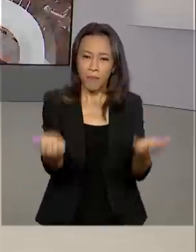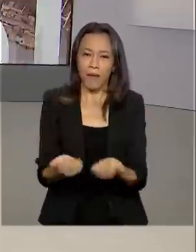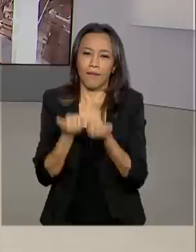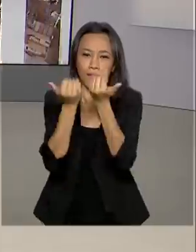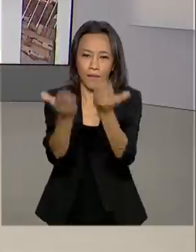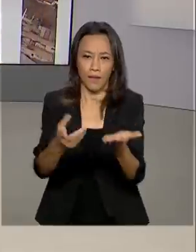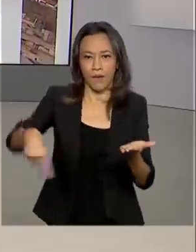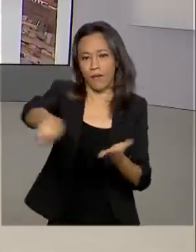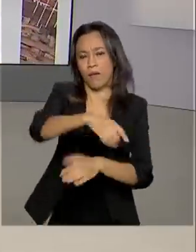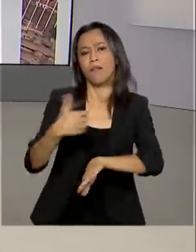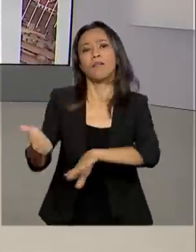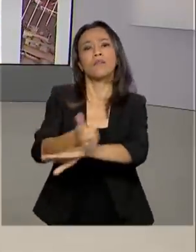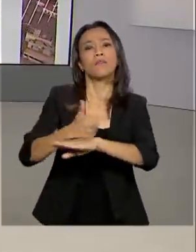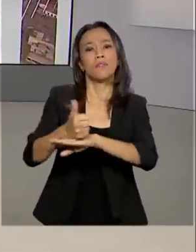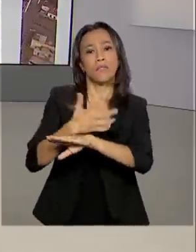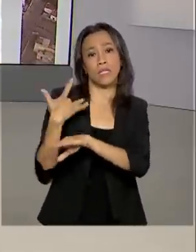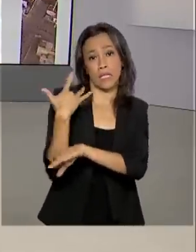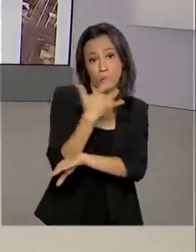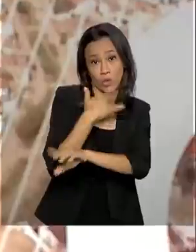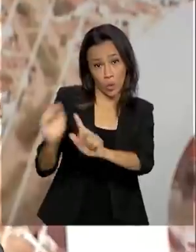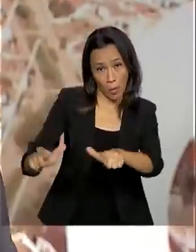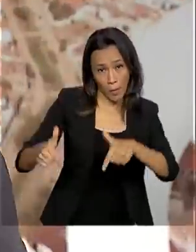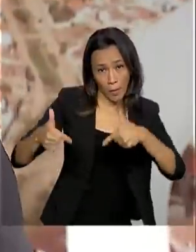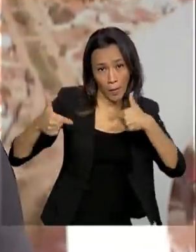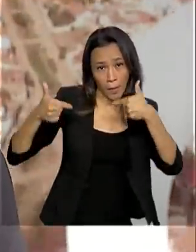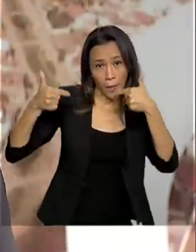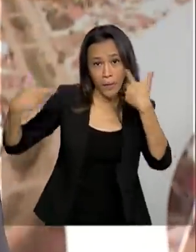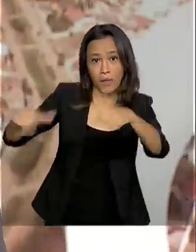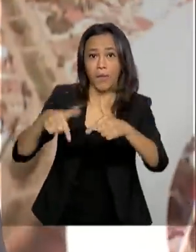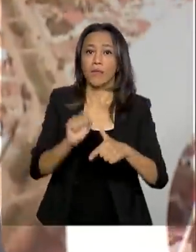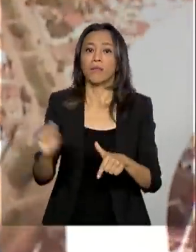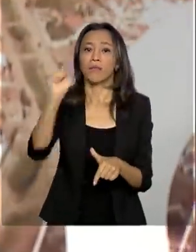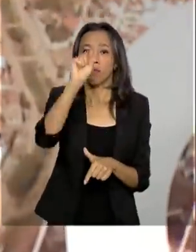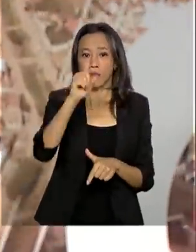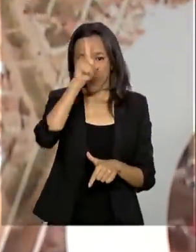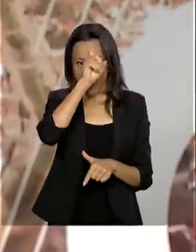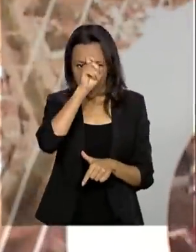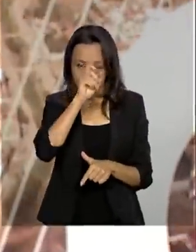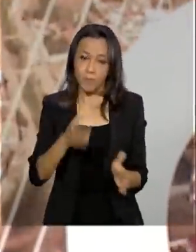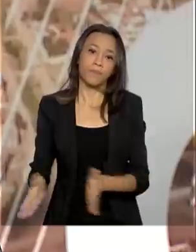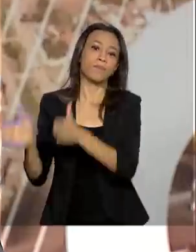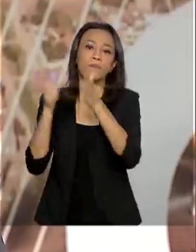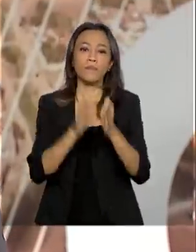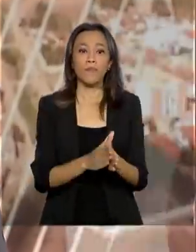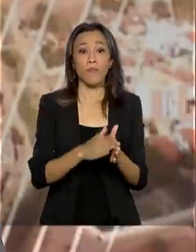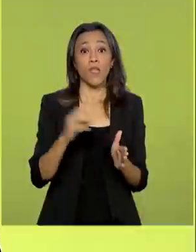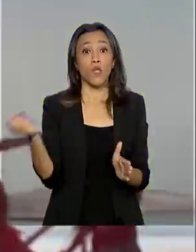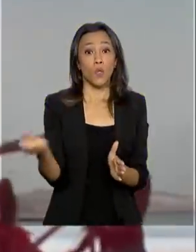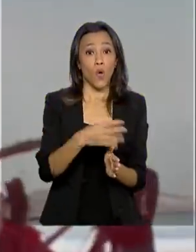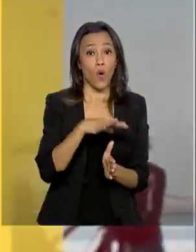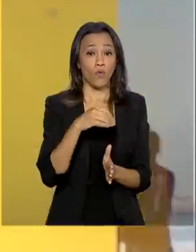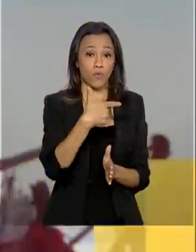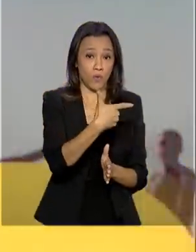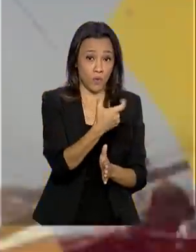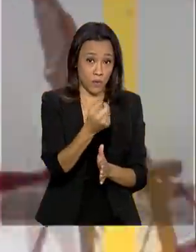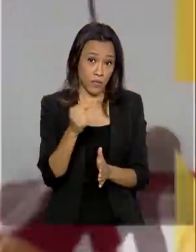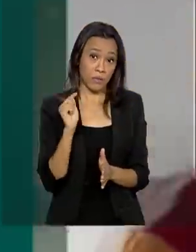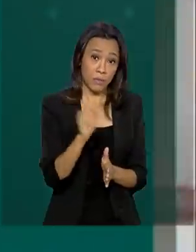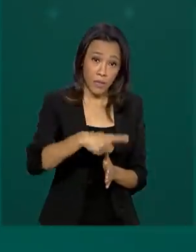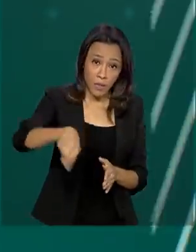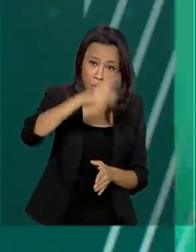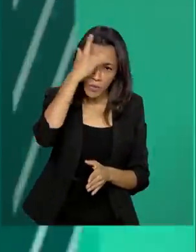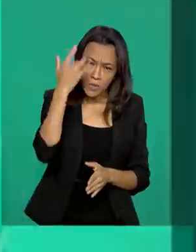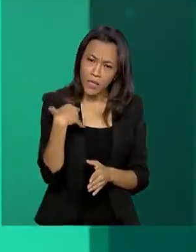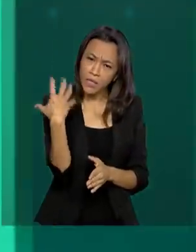estão na linha de frente de combate ao coronavírus. Cerca de 200 mil novos beneficiários receberam no sábado a